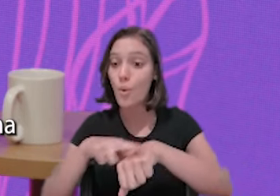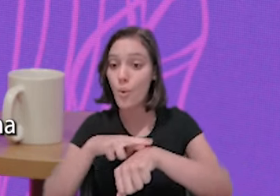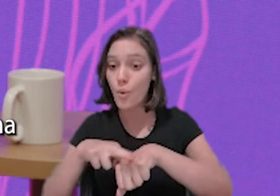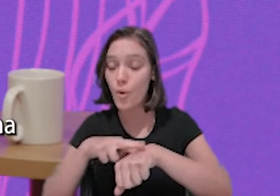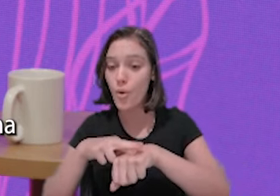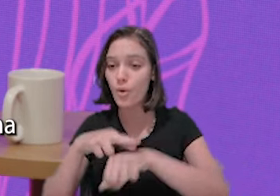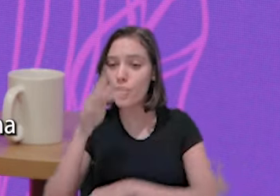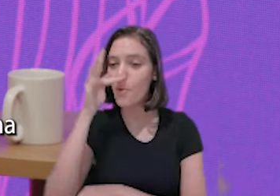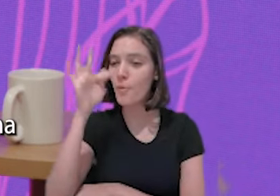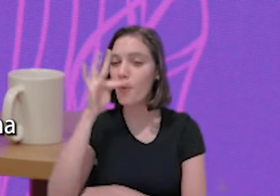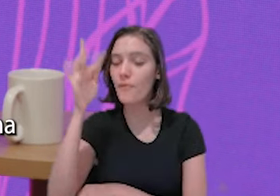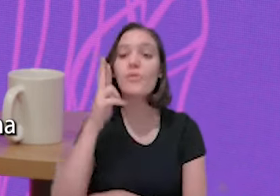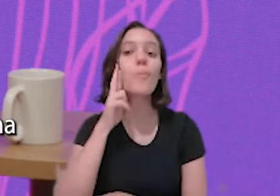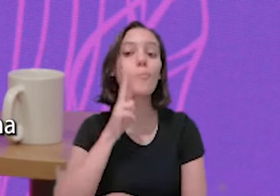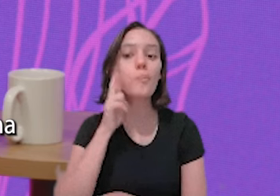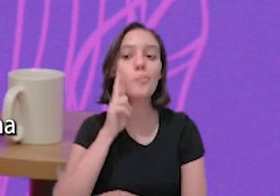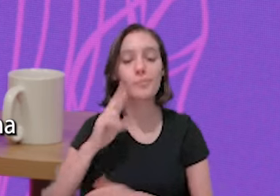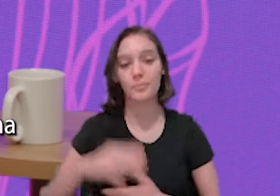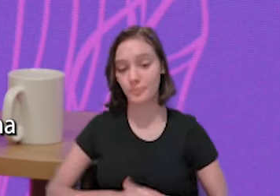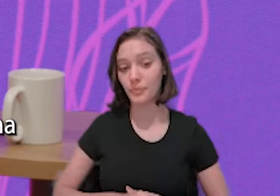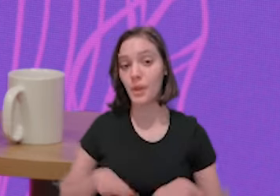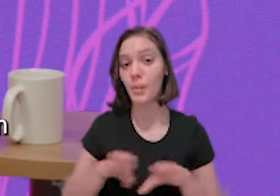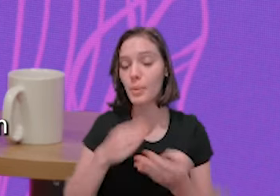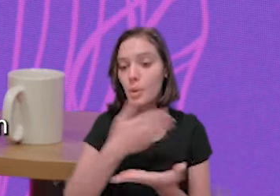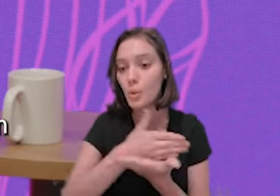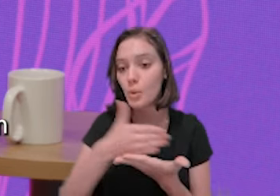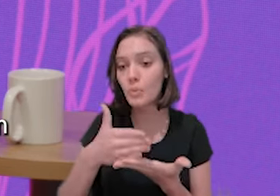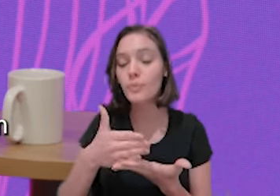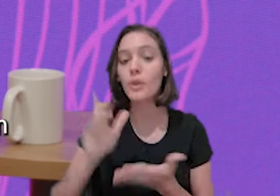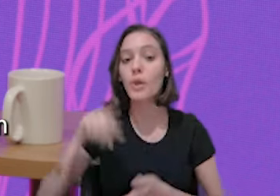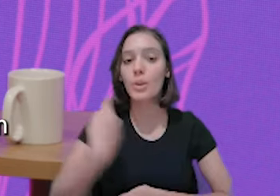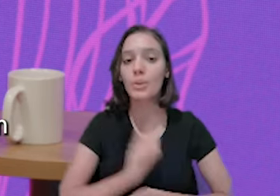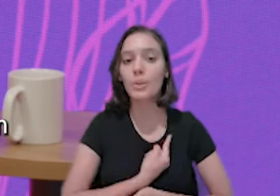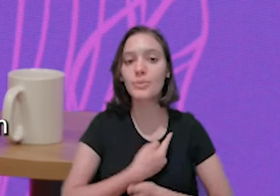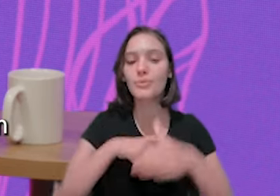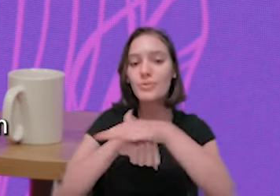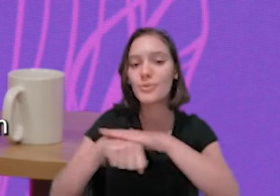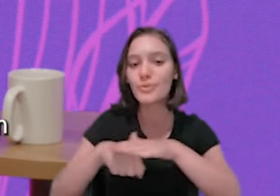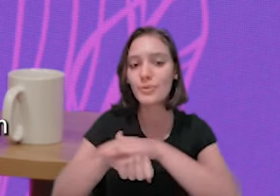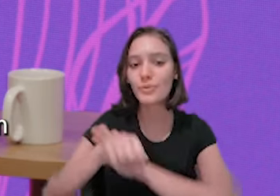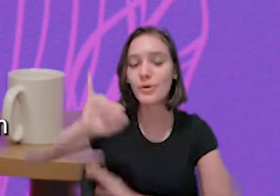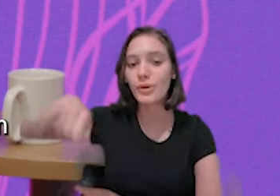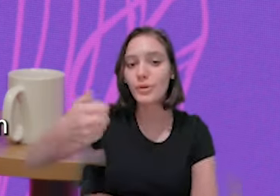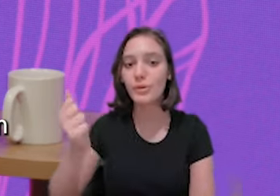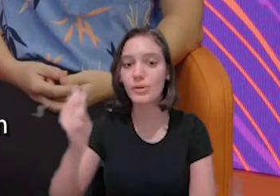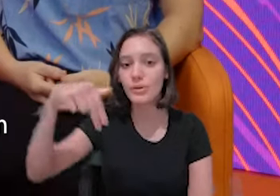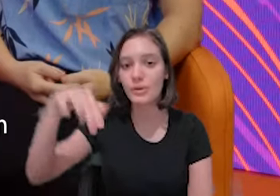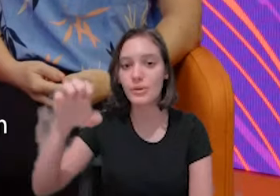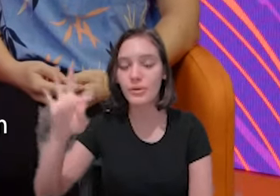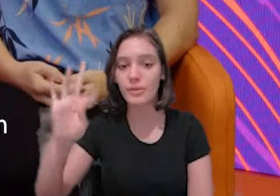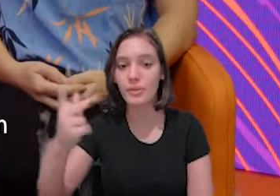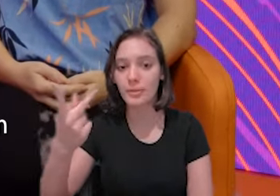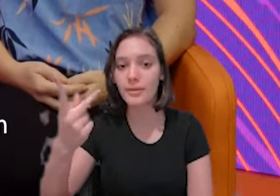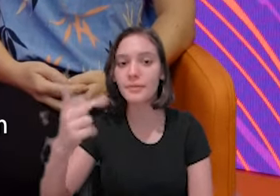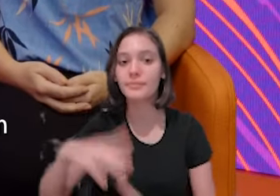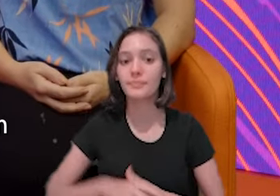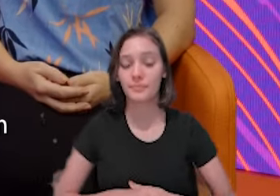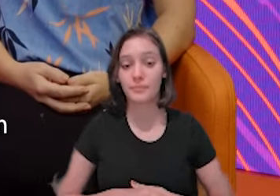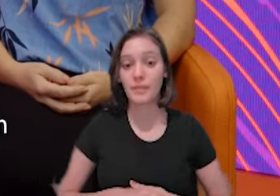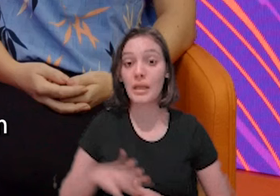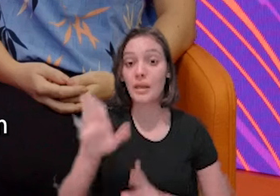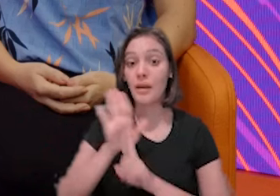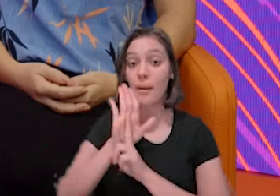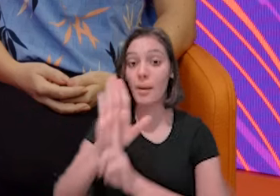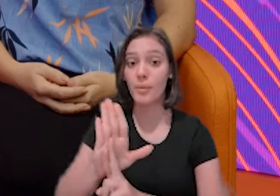flores rosas que remetem ao programa Sebrae Delas. E para começar, nós vamos conversar com a Janete Zambrana